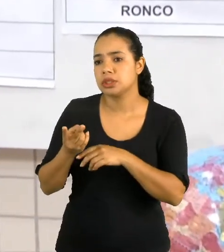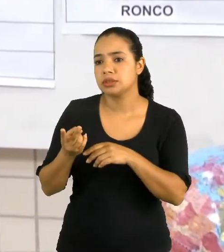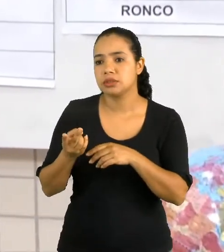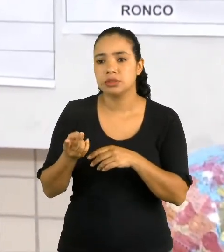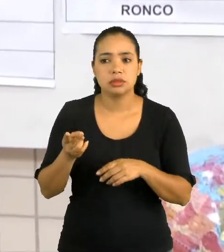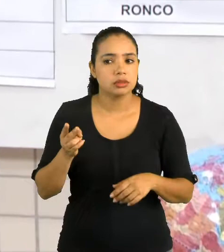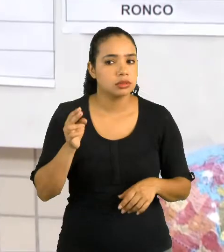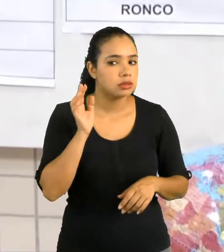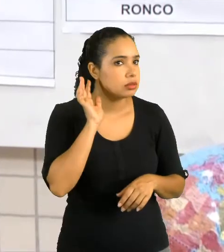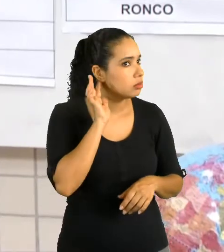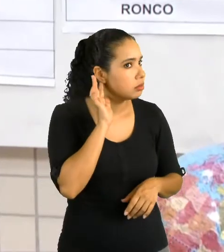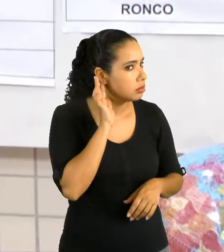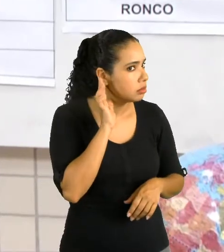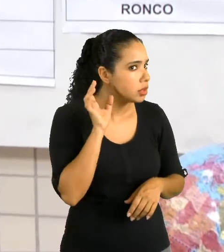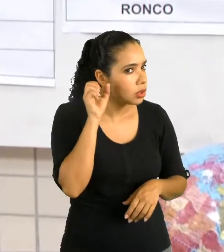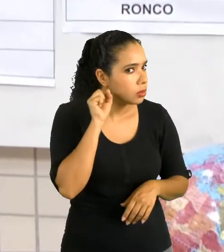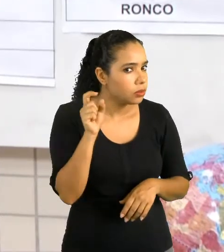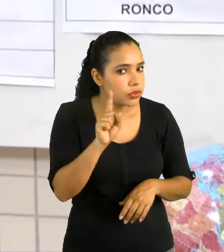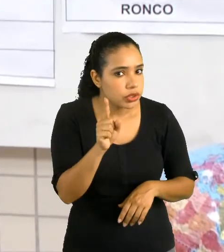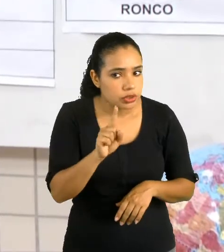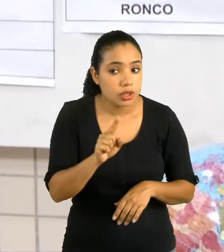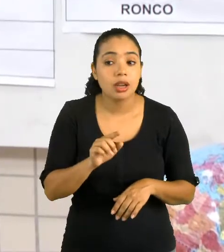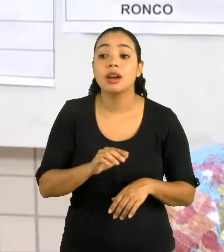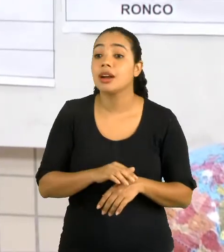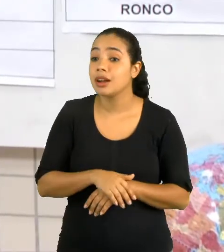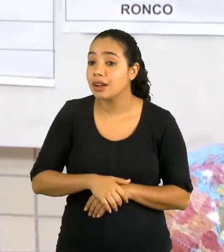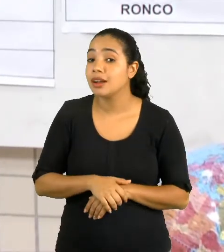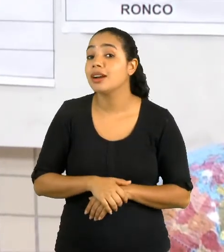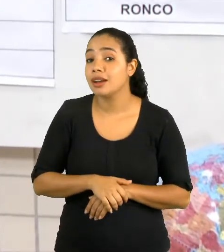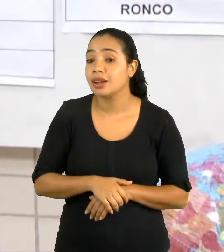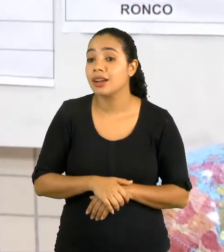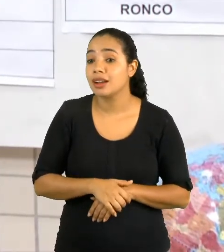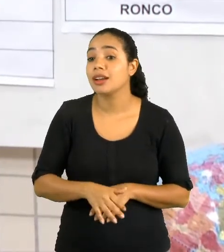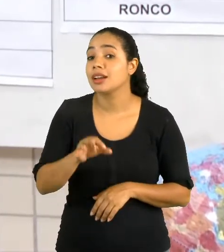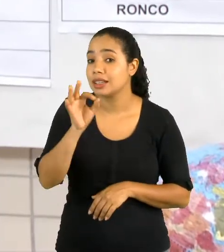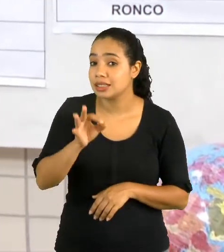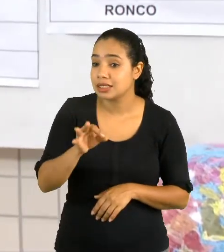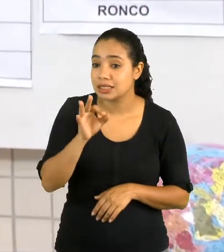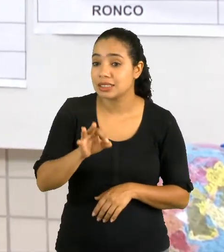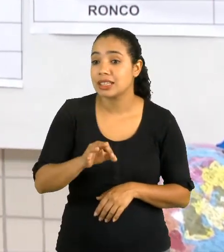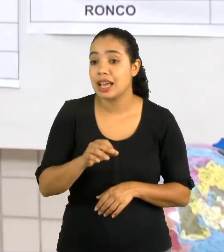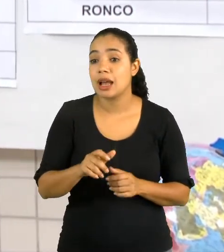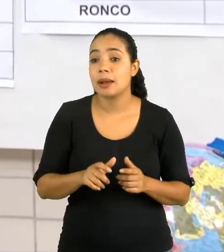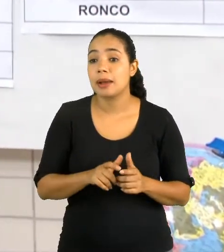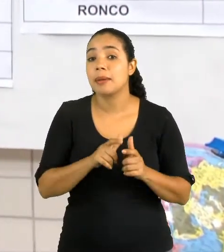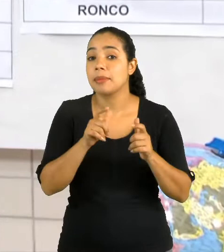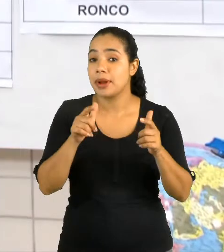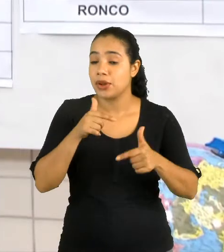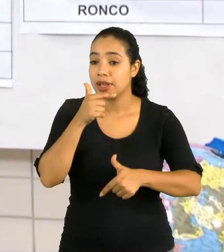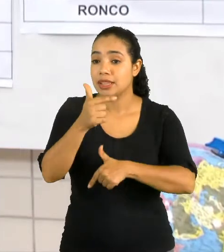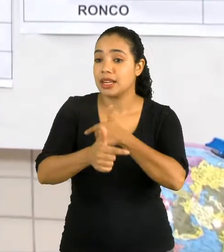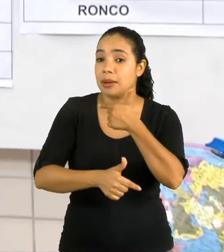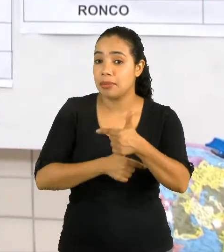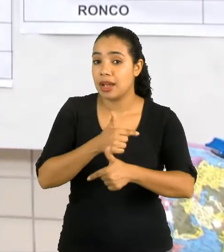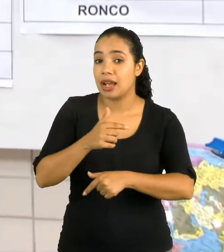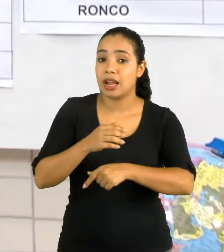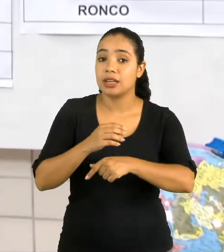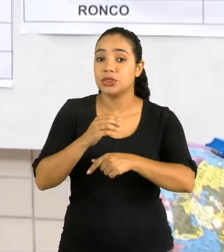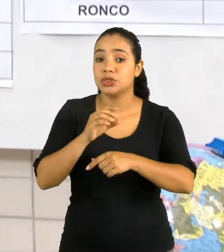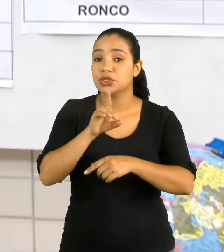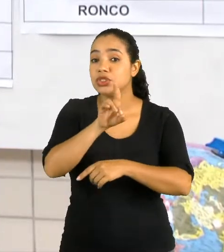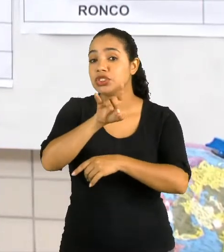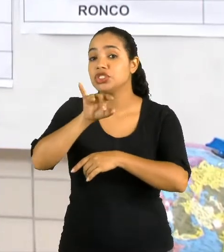ouvindo. Hum, está certo. A maioria trabalha durante o dia.